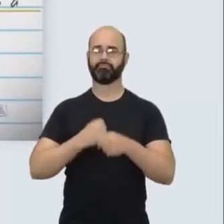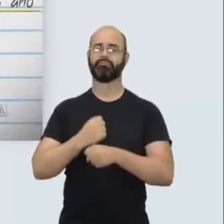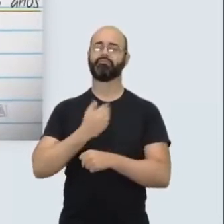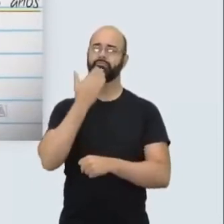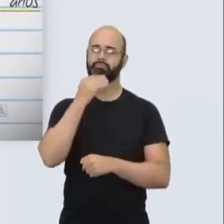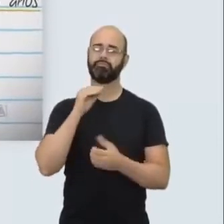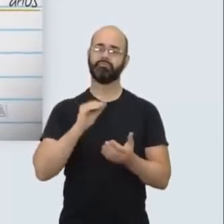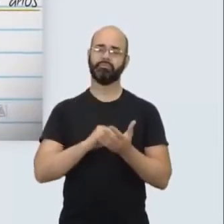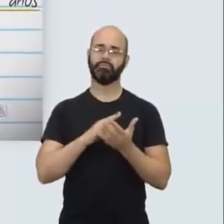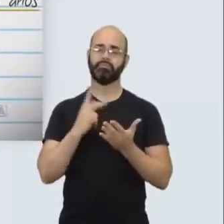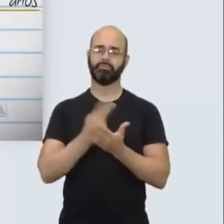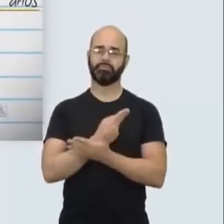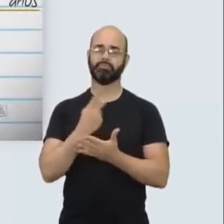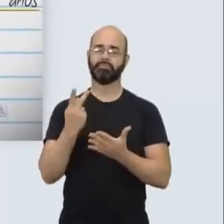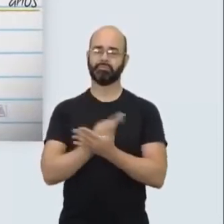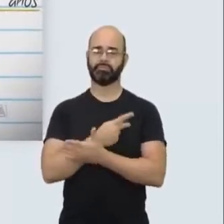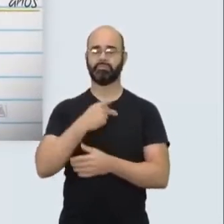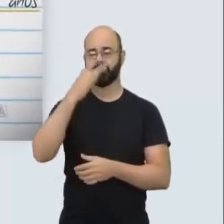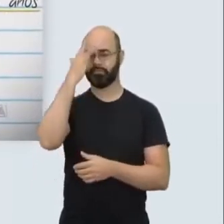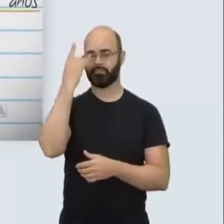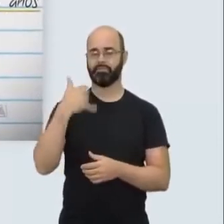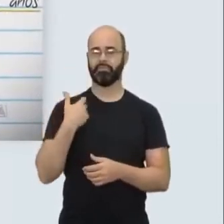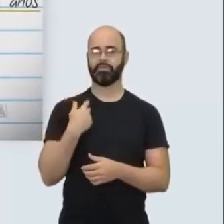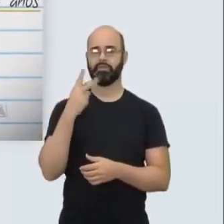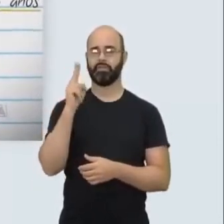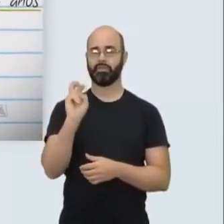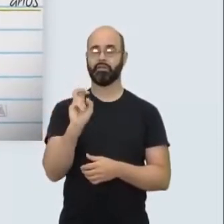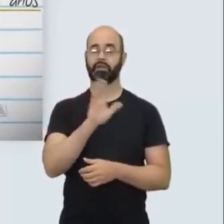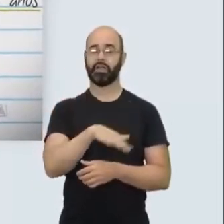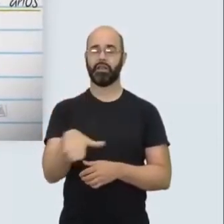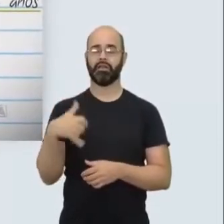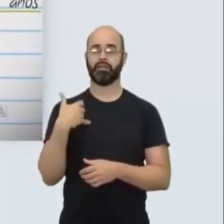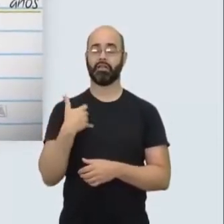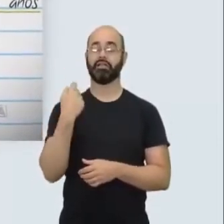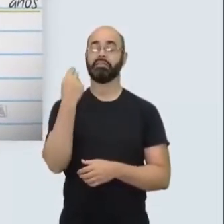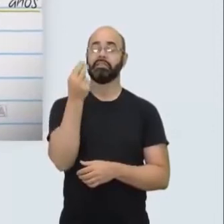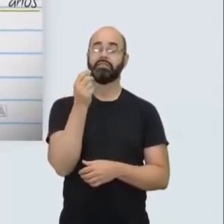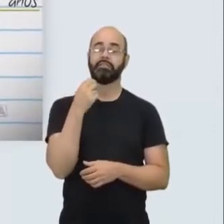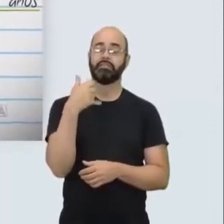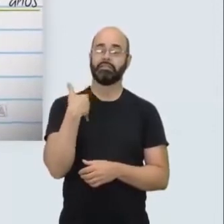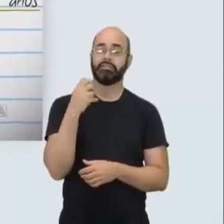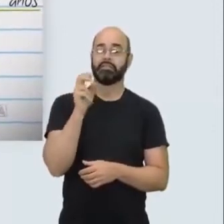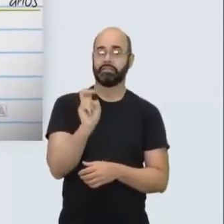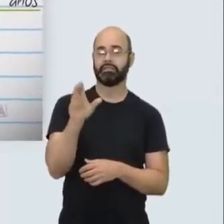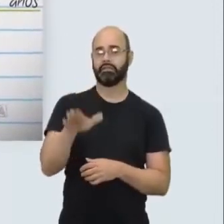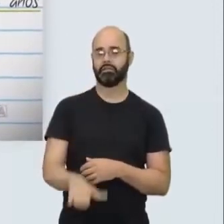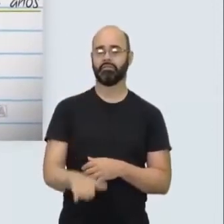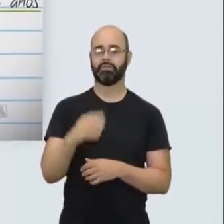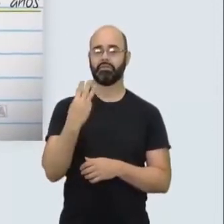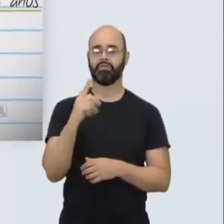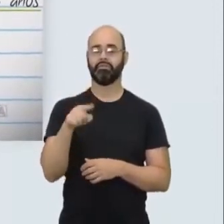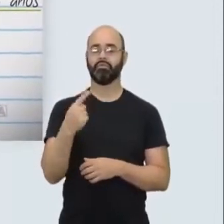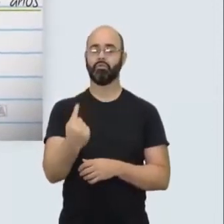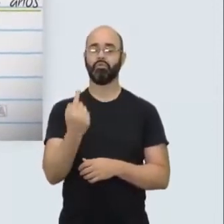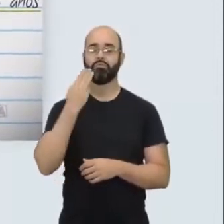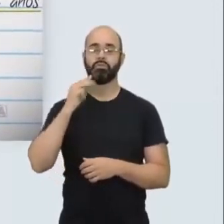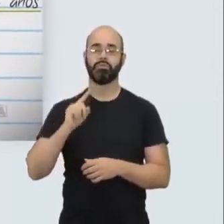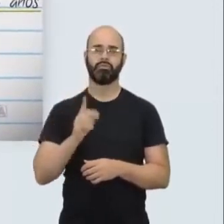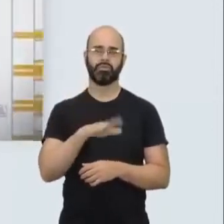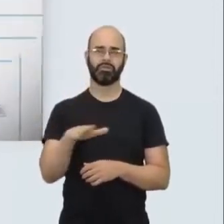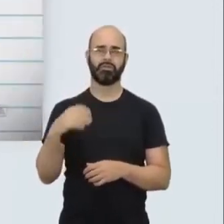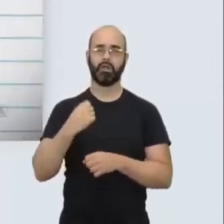quase metade das mortes de crianças abaixo de 5 anos. São cerca de 3,1 milhões de crianças todos os anos.